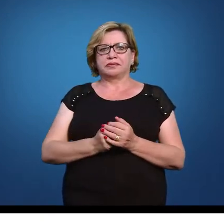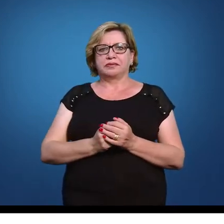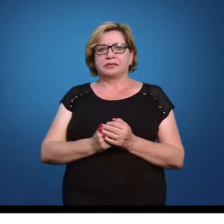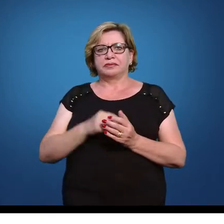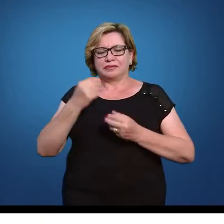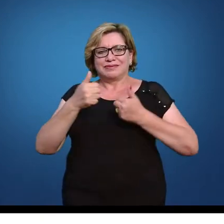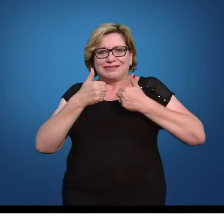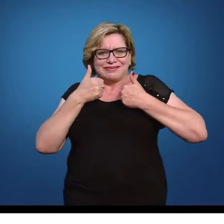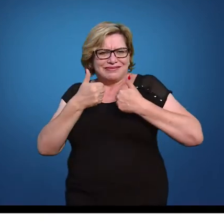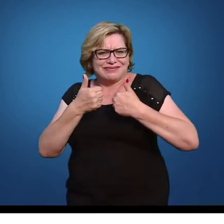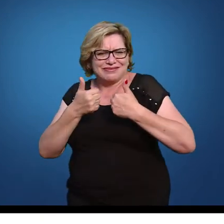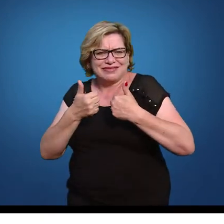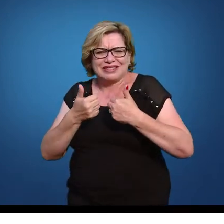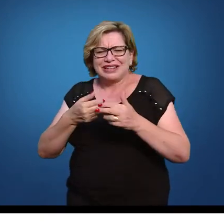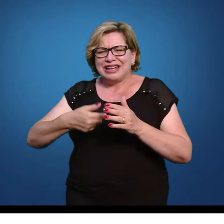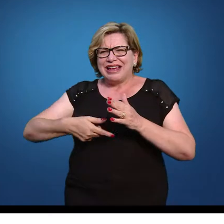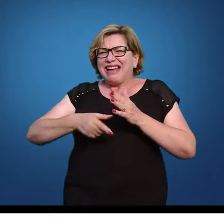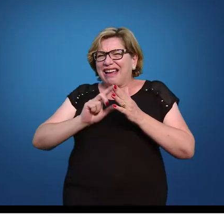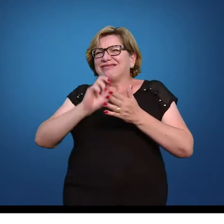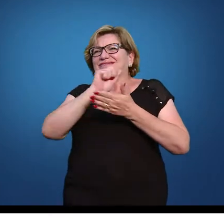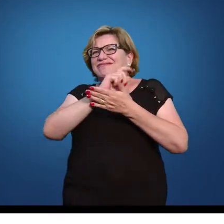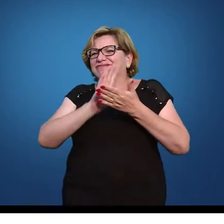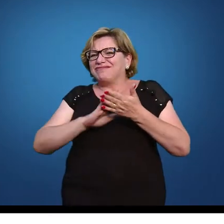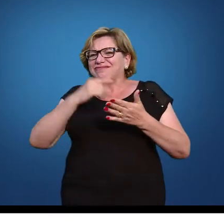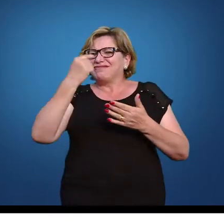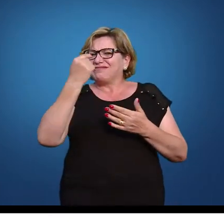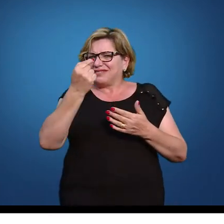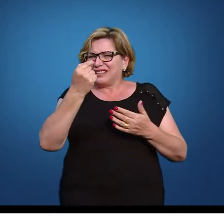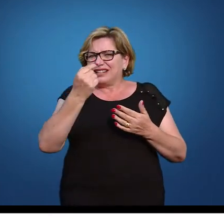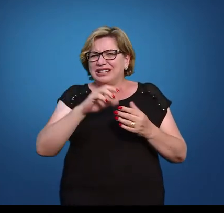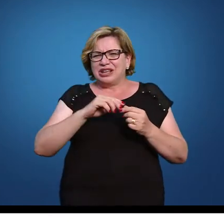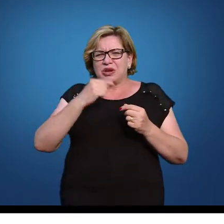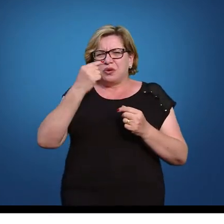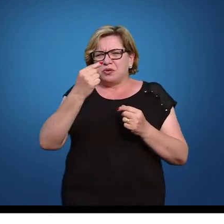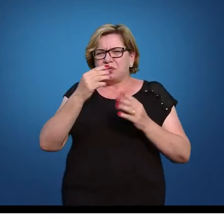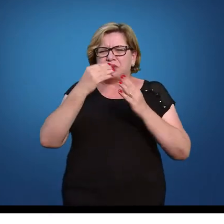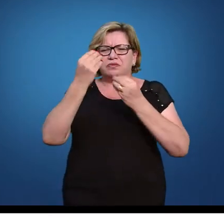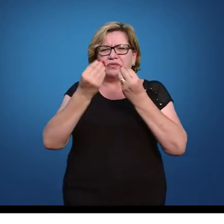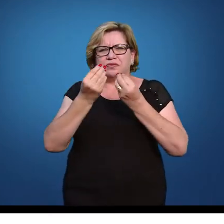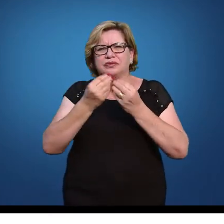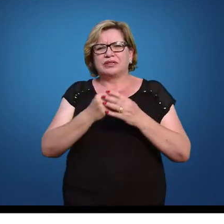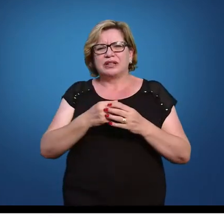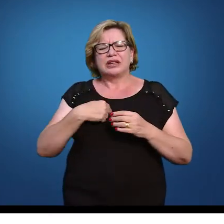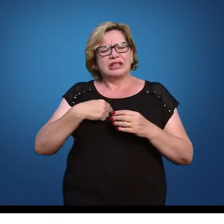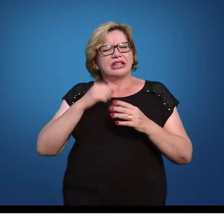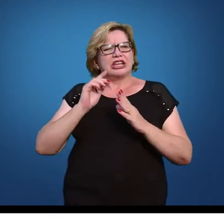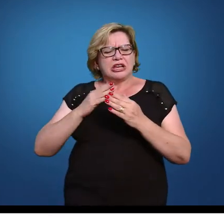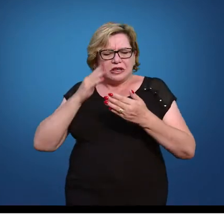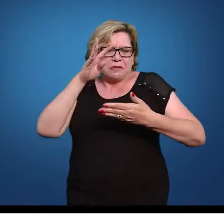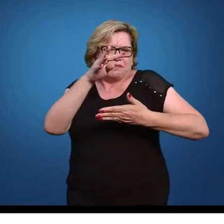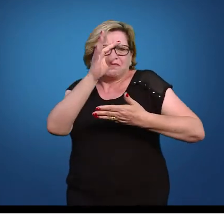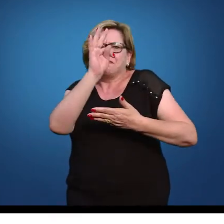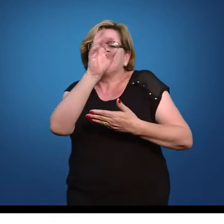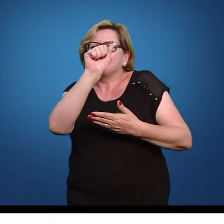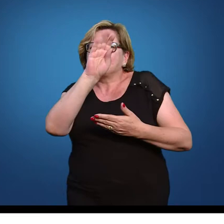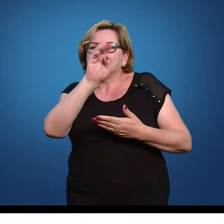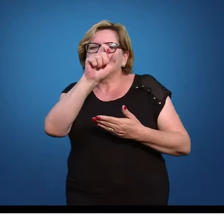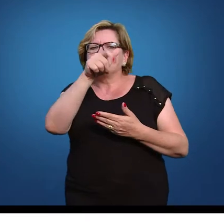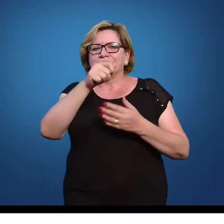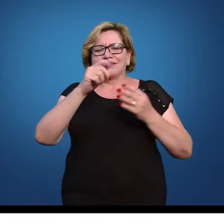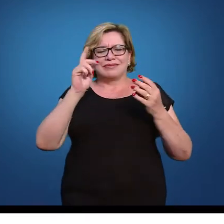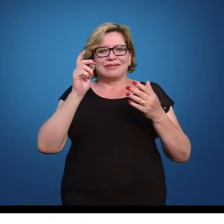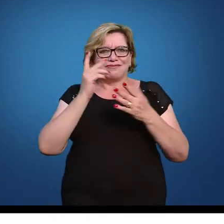Ah, beleza, no exercício anterior a gente queria superior a 1, se eu não me falo a memória, a gente foi direto na tabela, encontrou